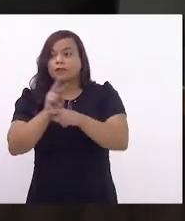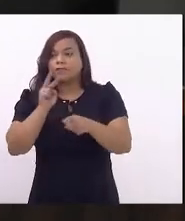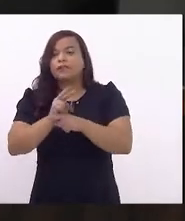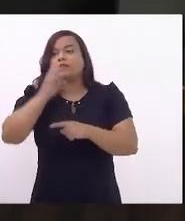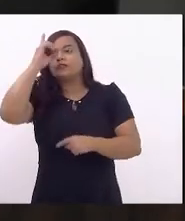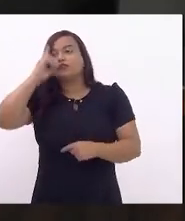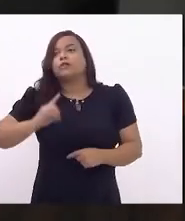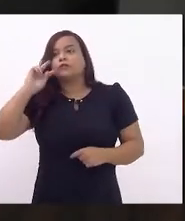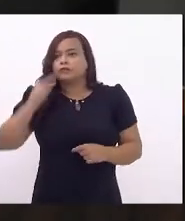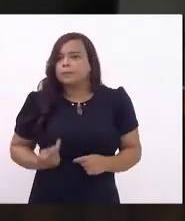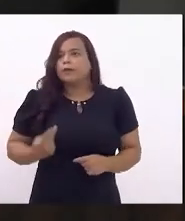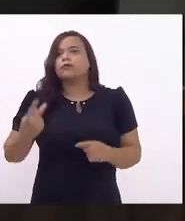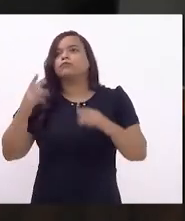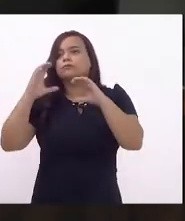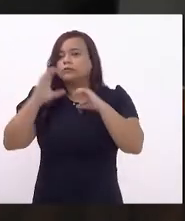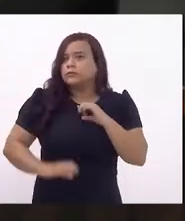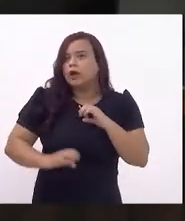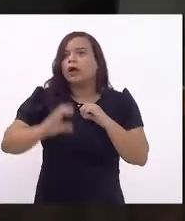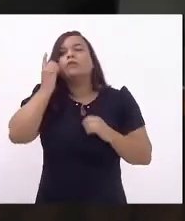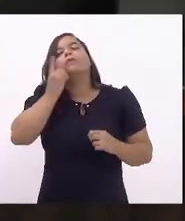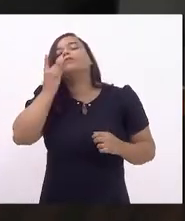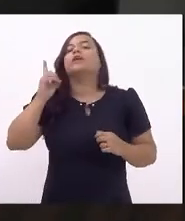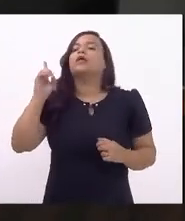Humanos e Cidadania, deputada Dani Monteiro.